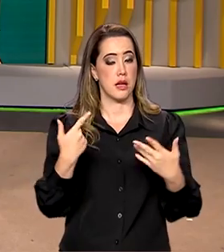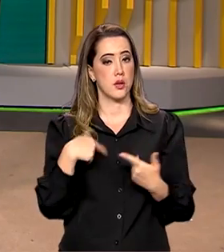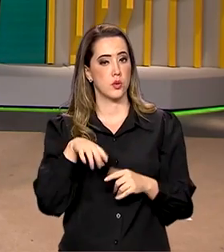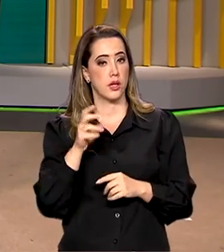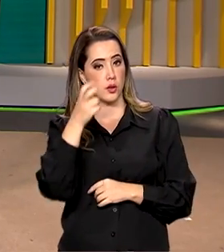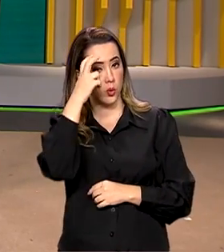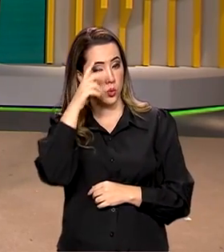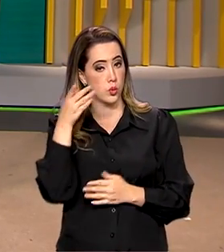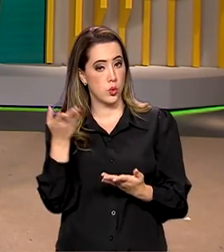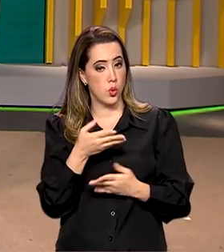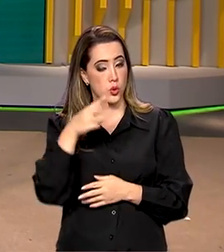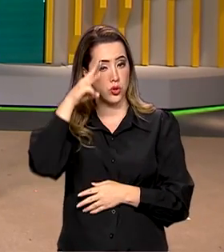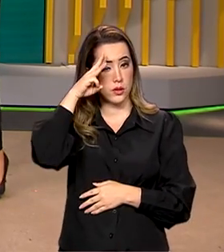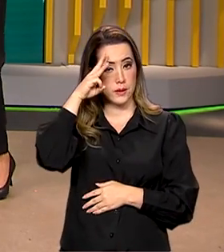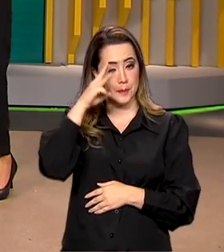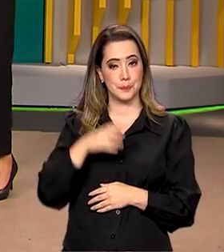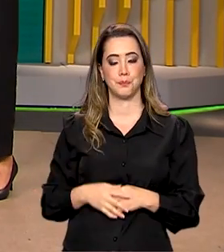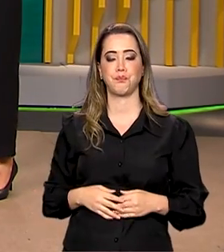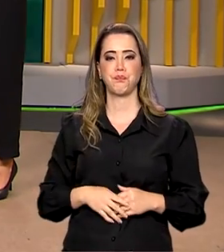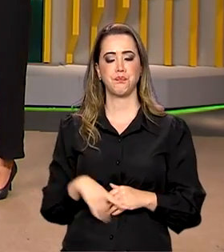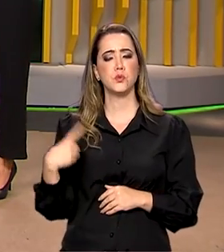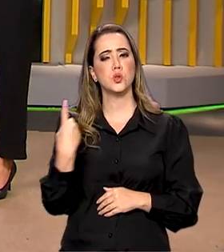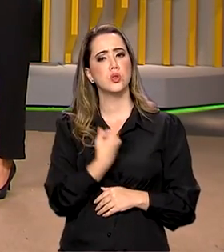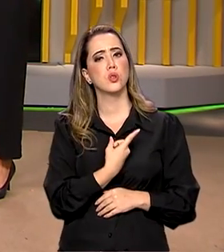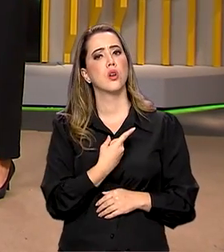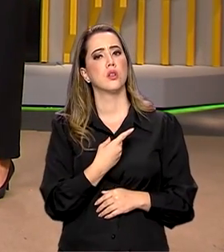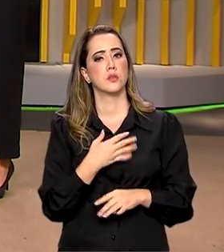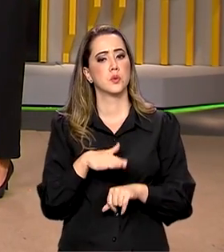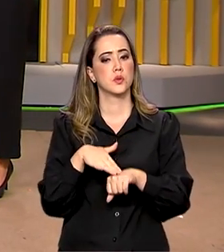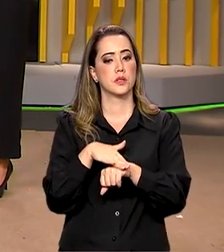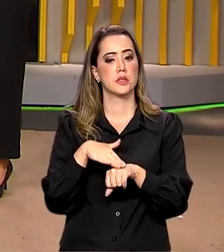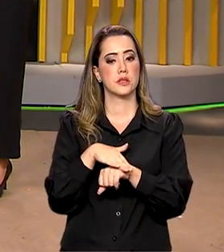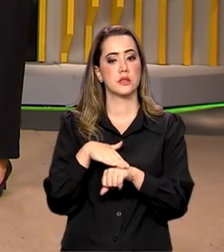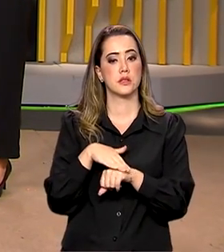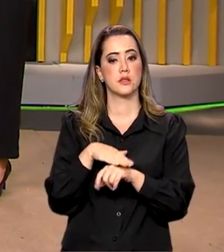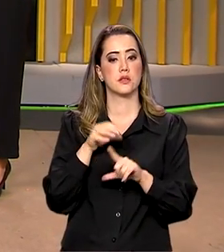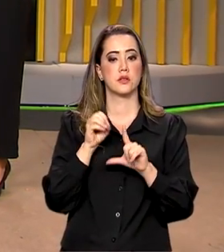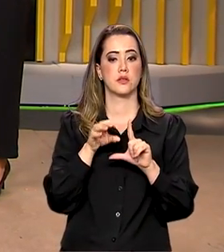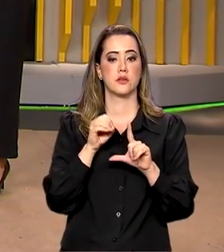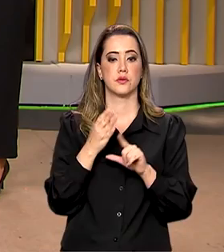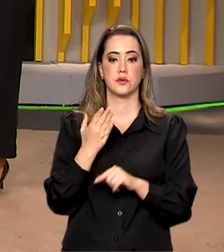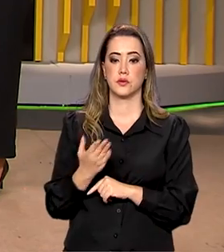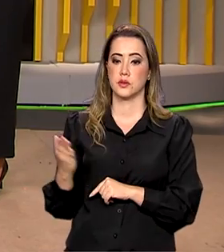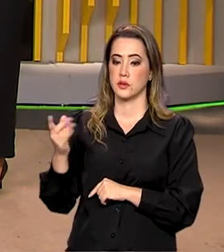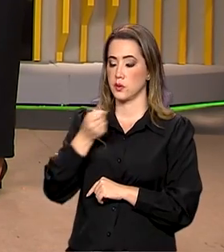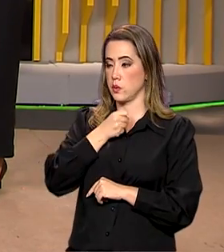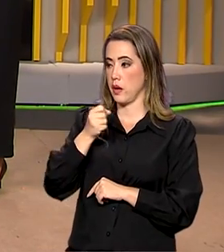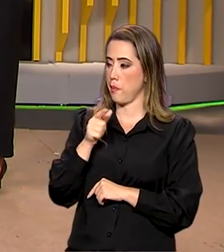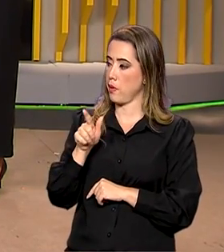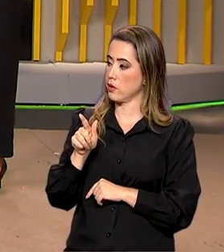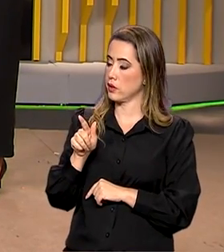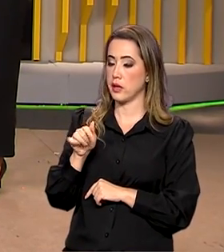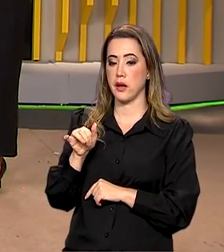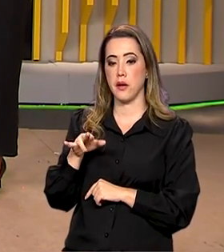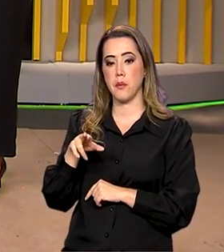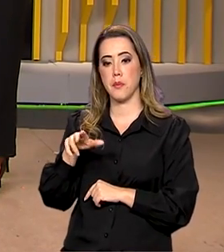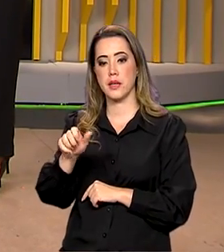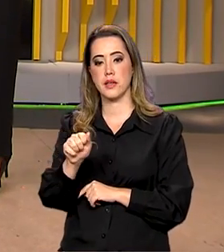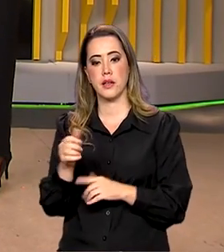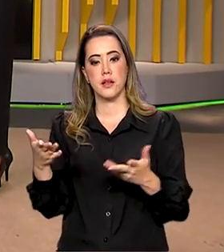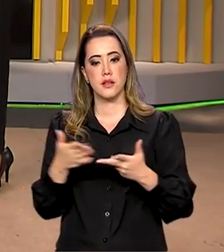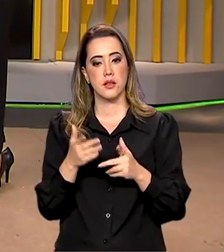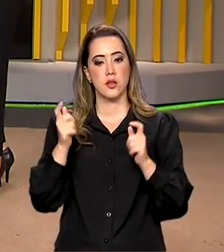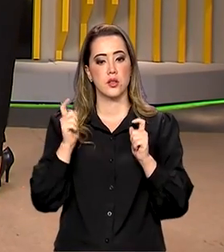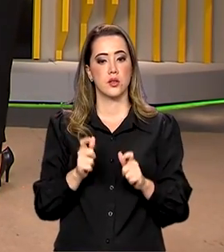desta terça-feira aqui em Brasília. Nós vamos então conversar ao vivo com a repórter Gabriela Noronha, que está no Palácio do Planalto neste